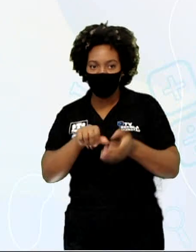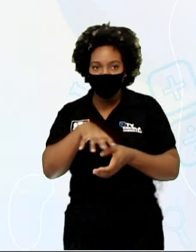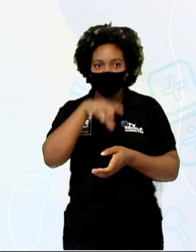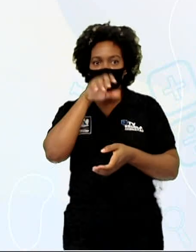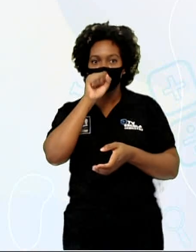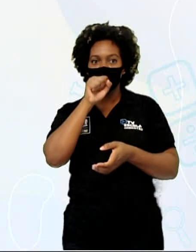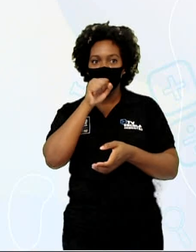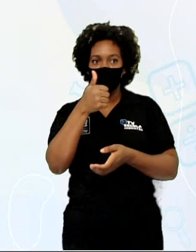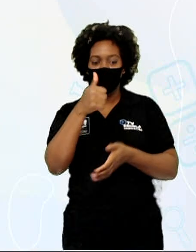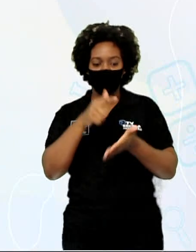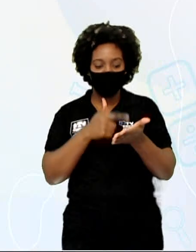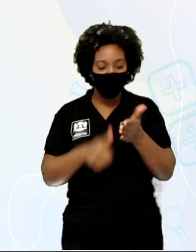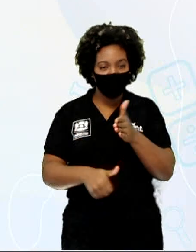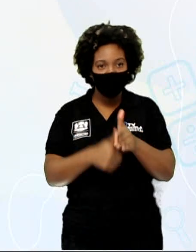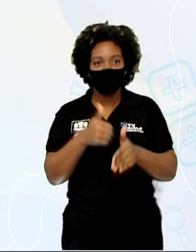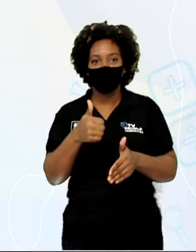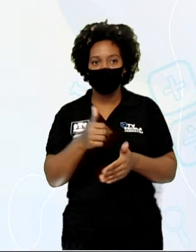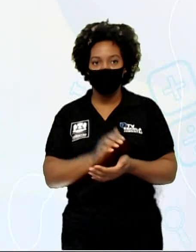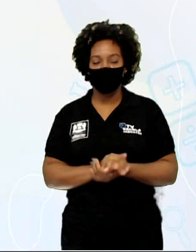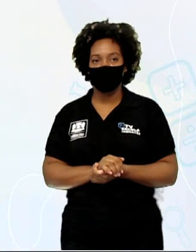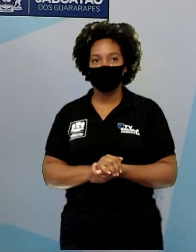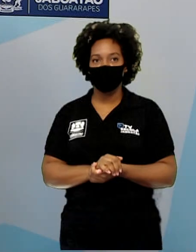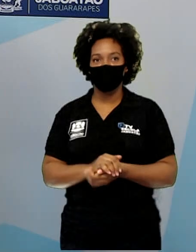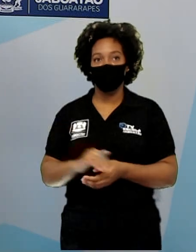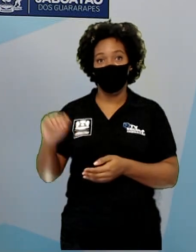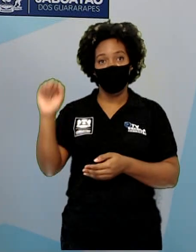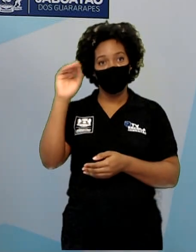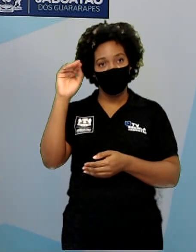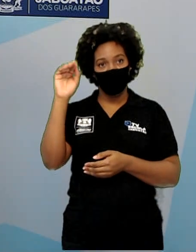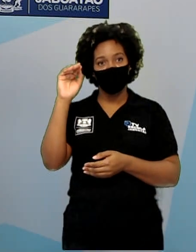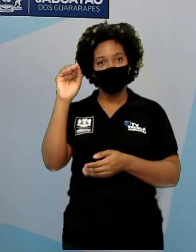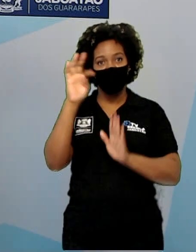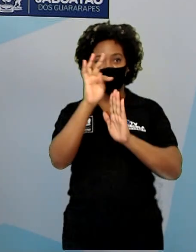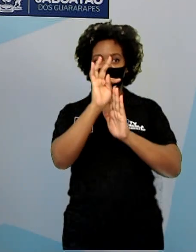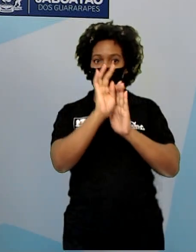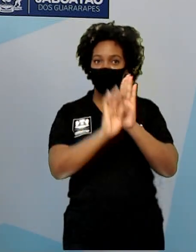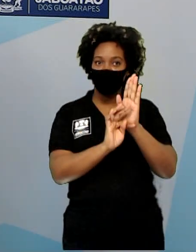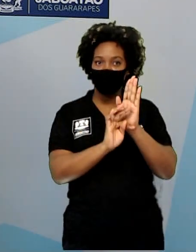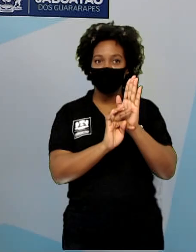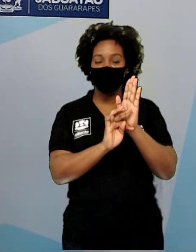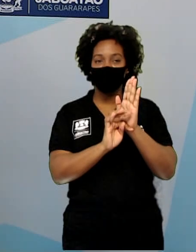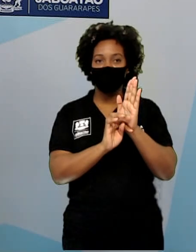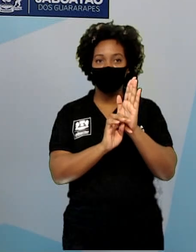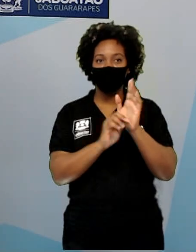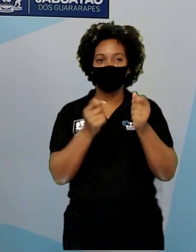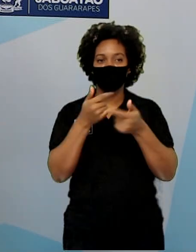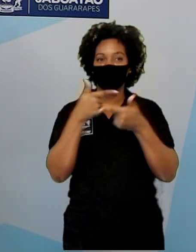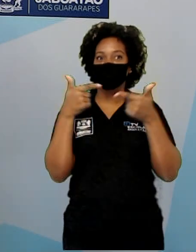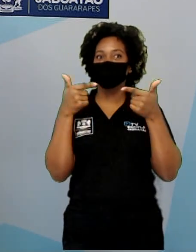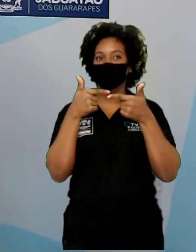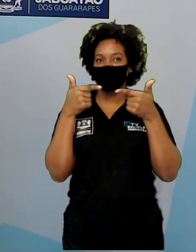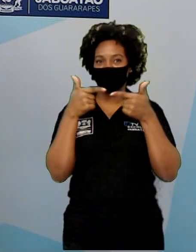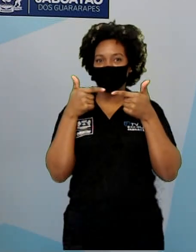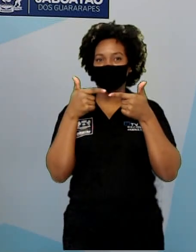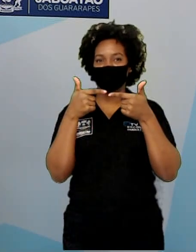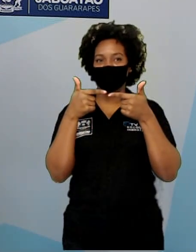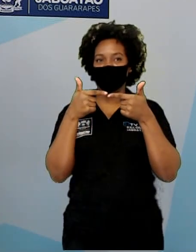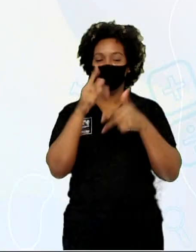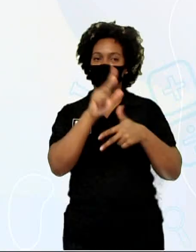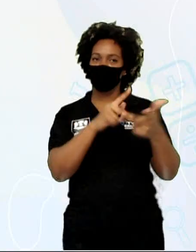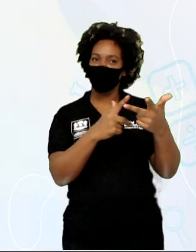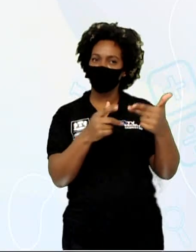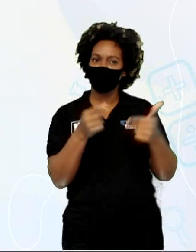passada. Já em cima é um texto um pouco mais humorístico. Tem o produto, que é o bombom.